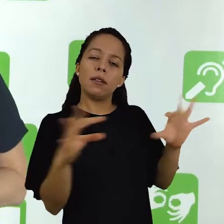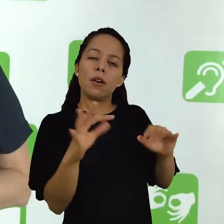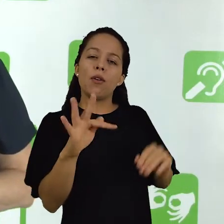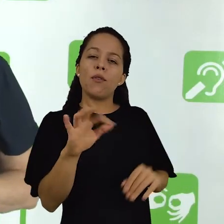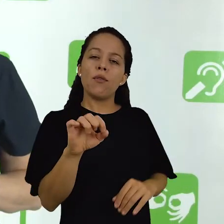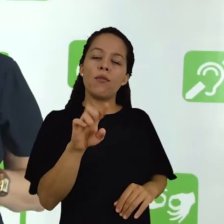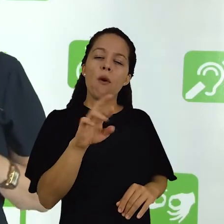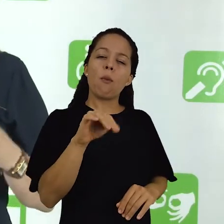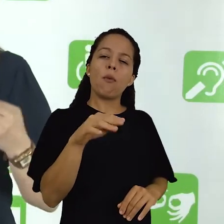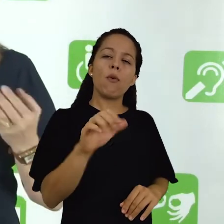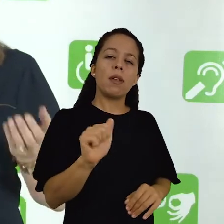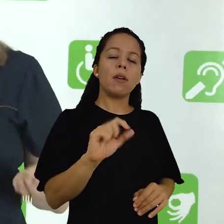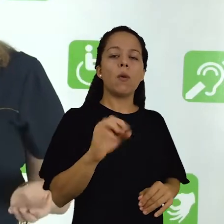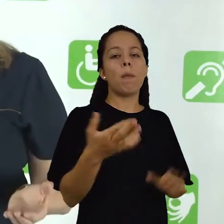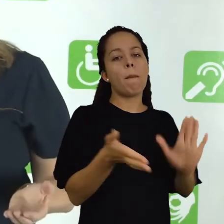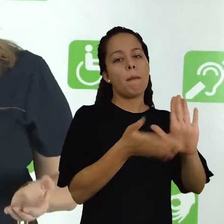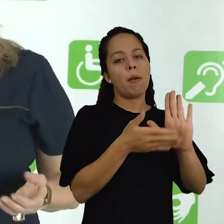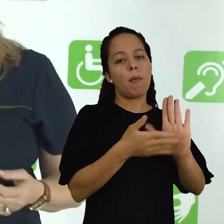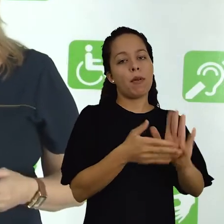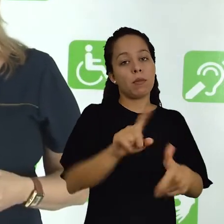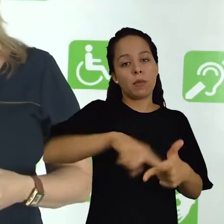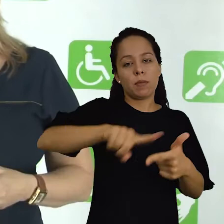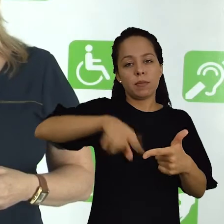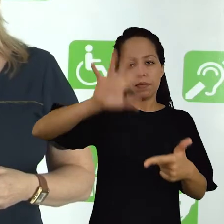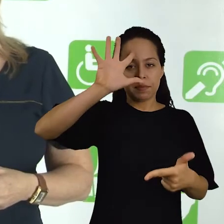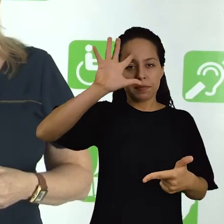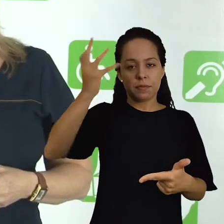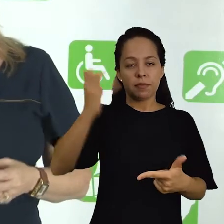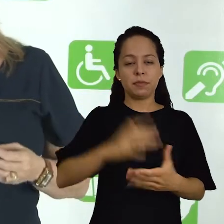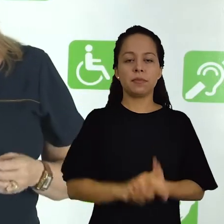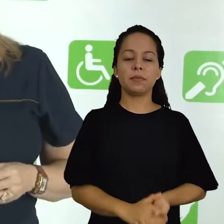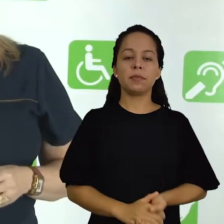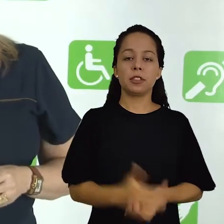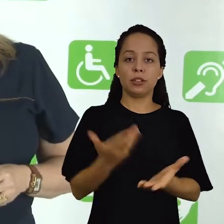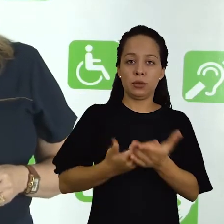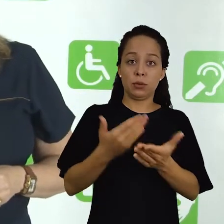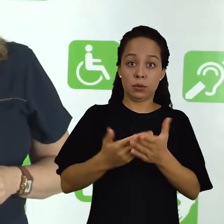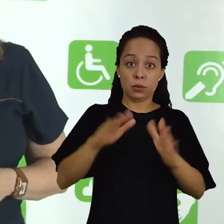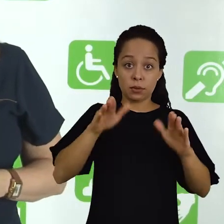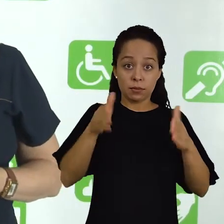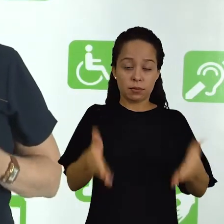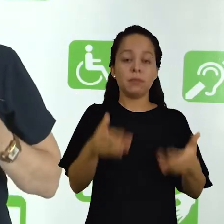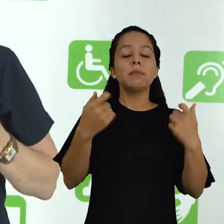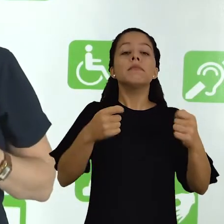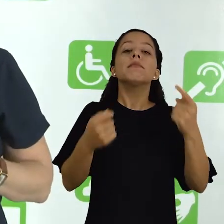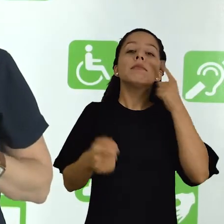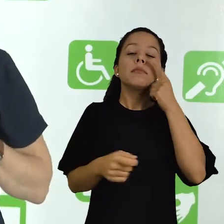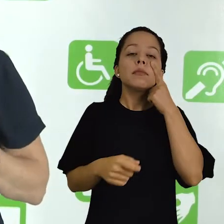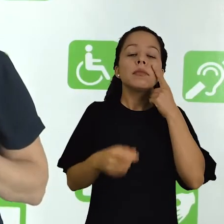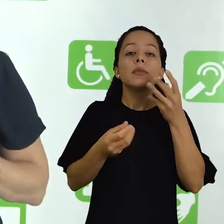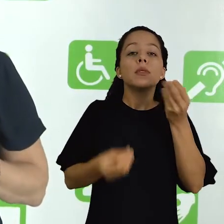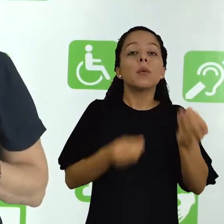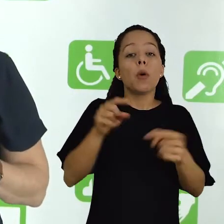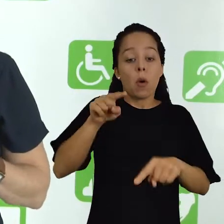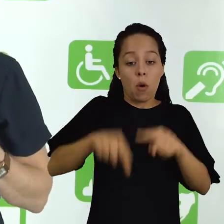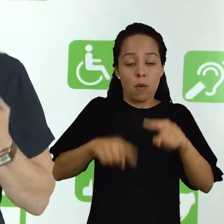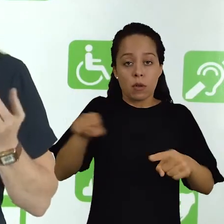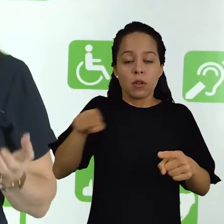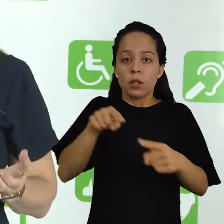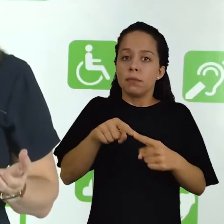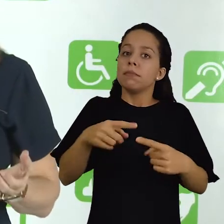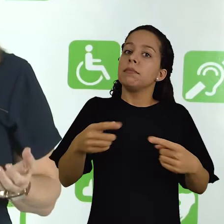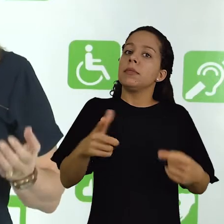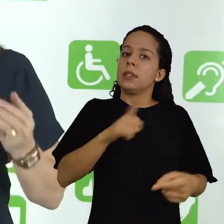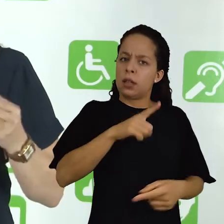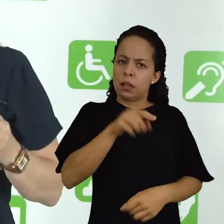para a reformulação de determinados problemas. O estudo de caso também se aplica em situações em que o objeto de estudo já é bem